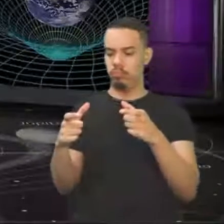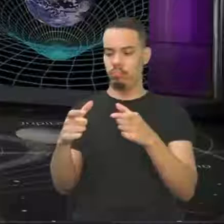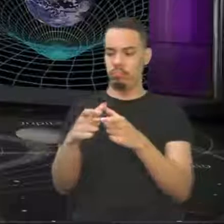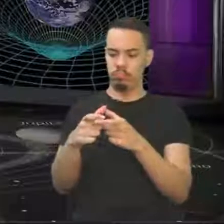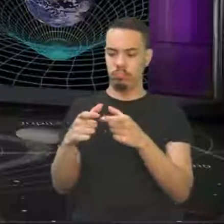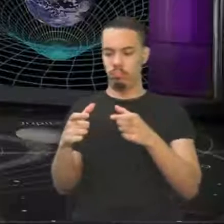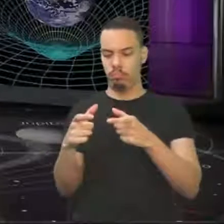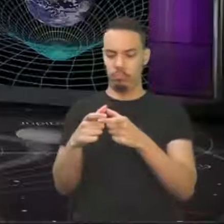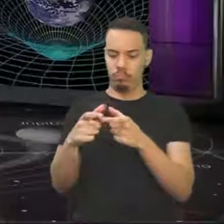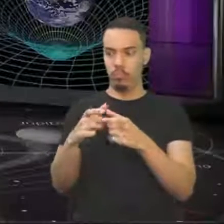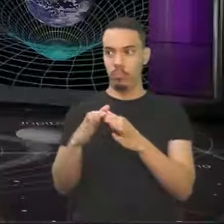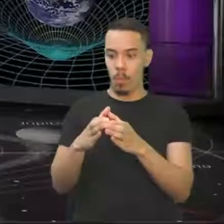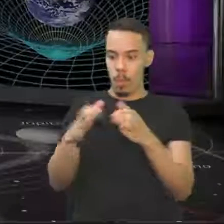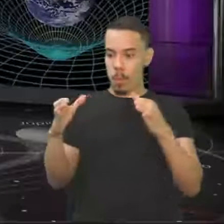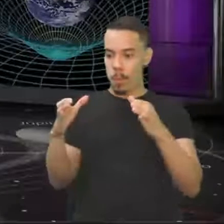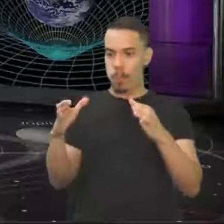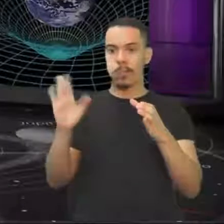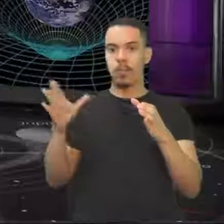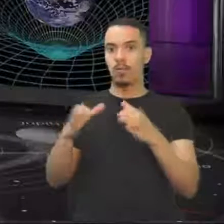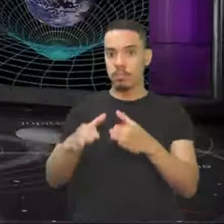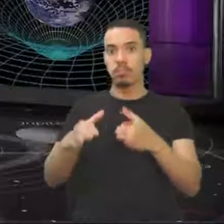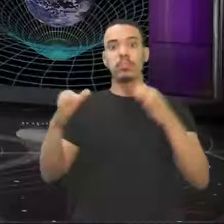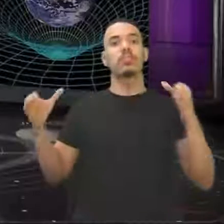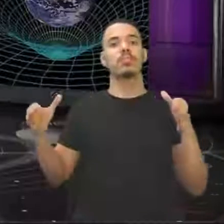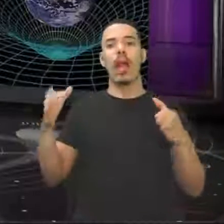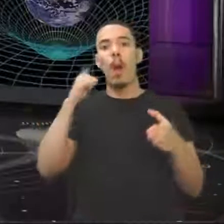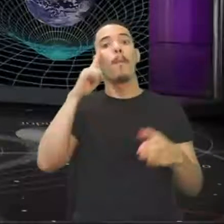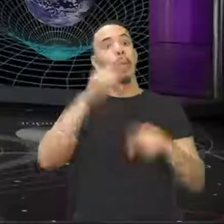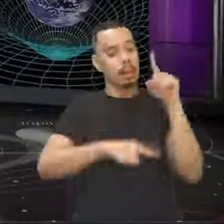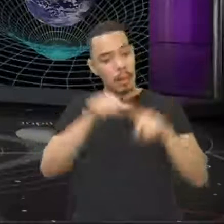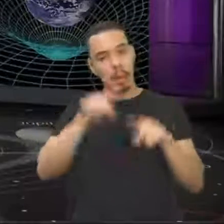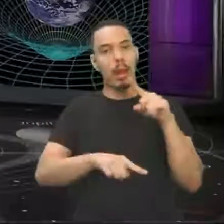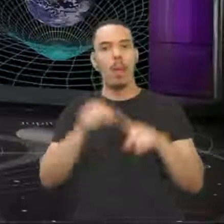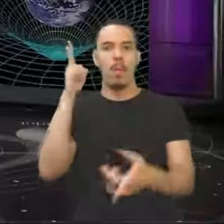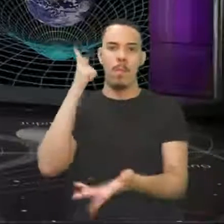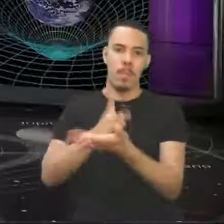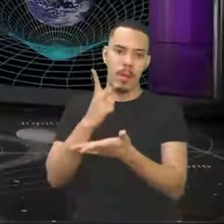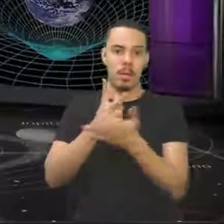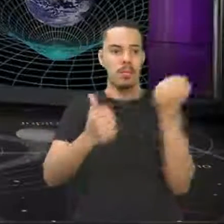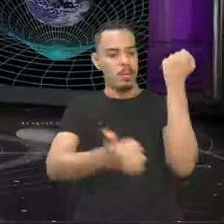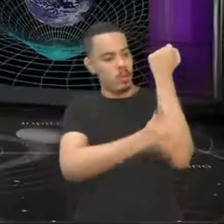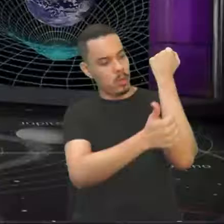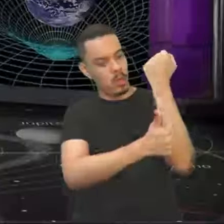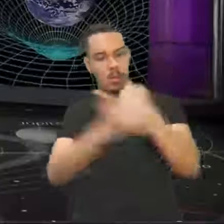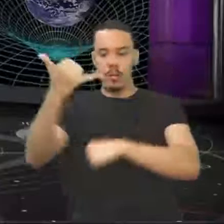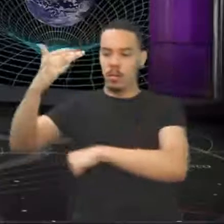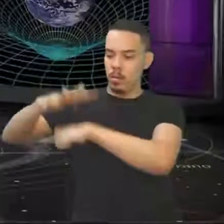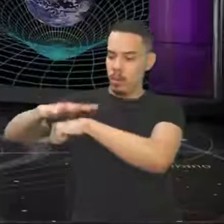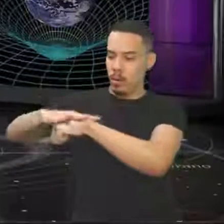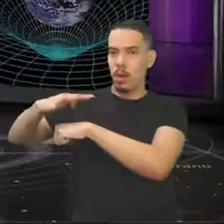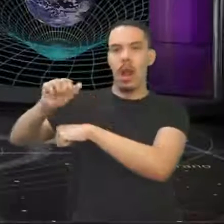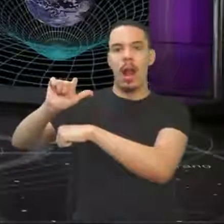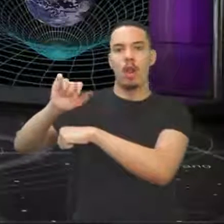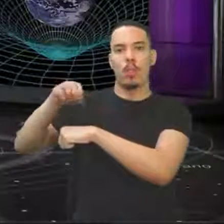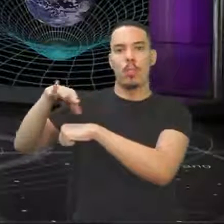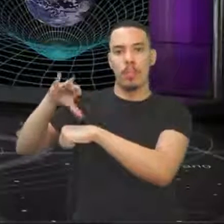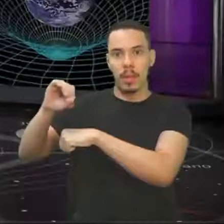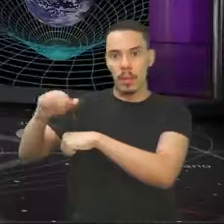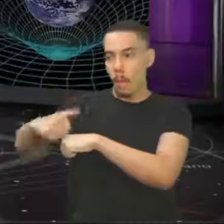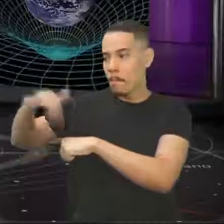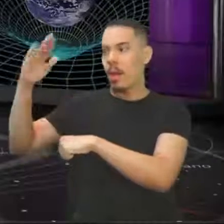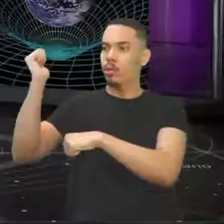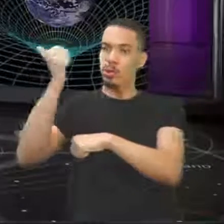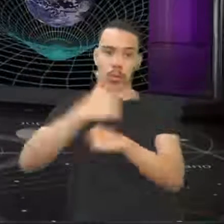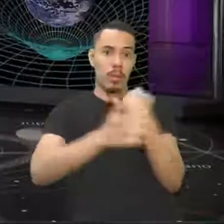inicial, também do material que é feito, o mesmo tamanho, o de madeira e o de alumínio, o de alumínio vai dilatar mais que o de madeira,